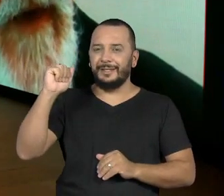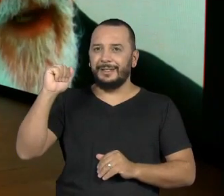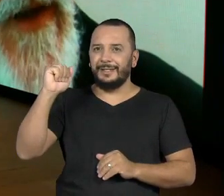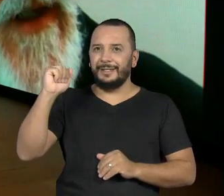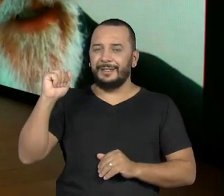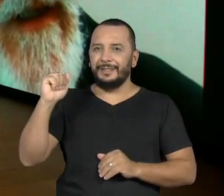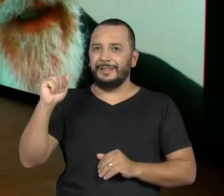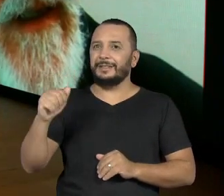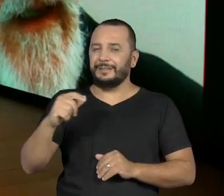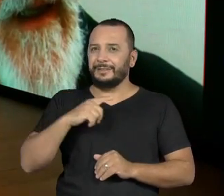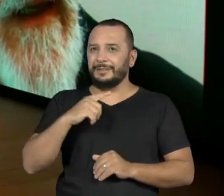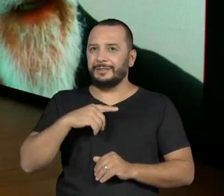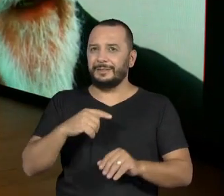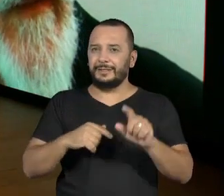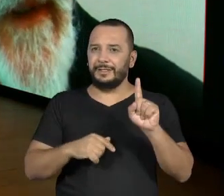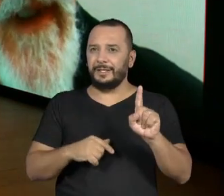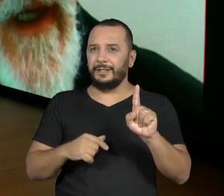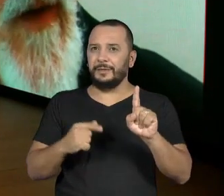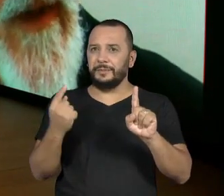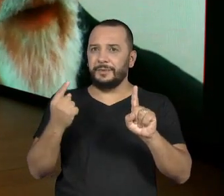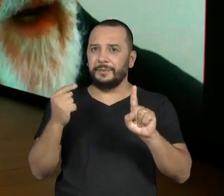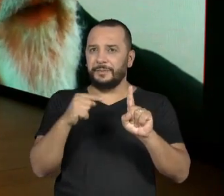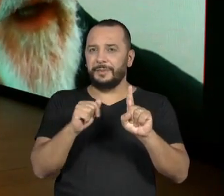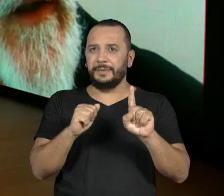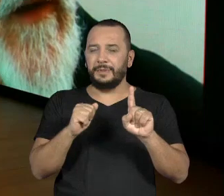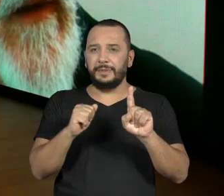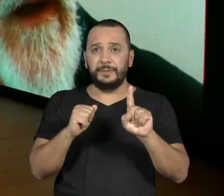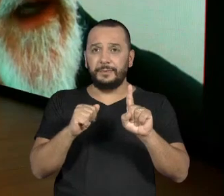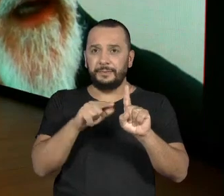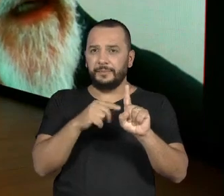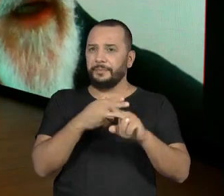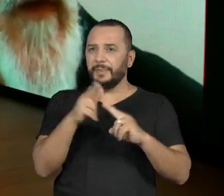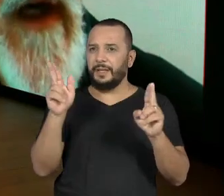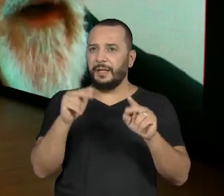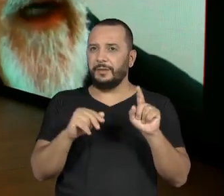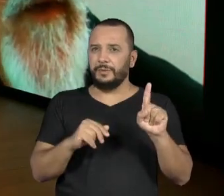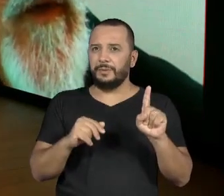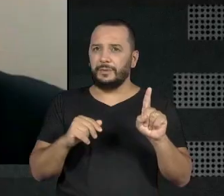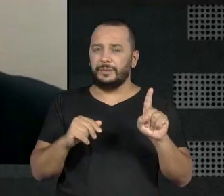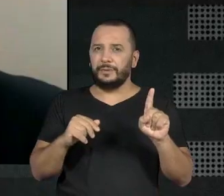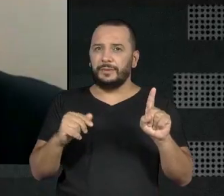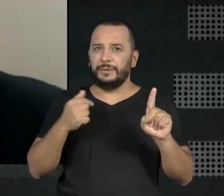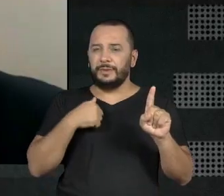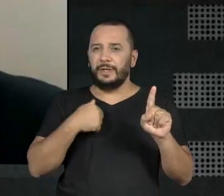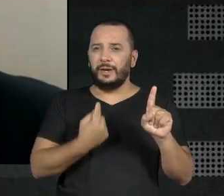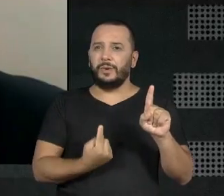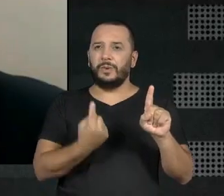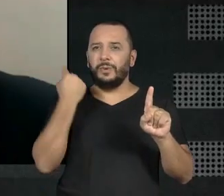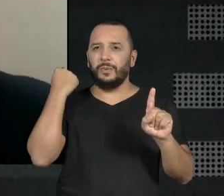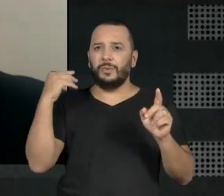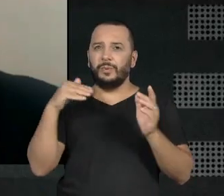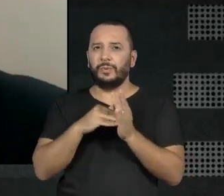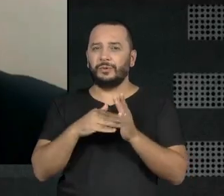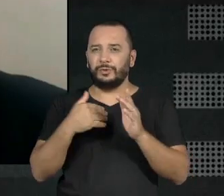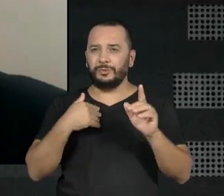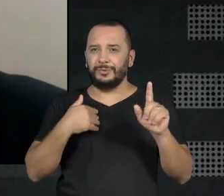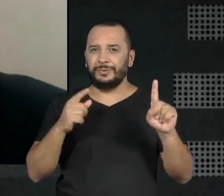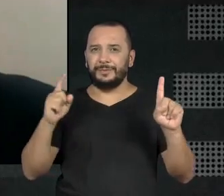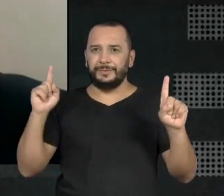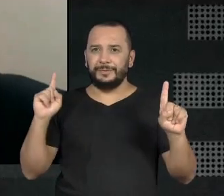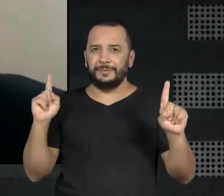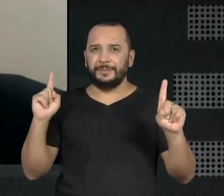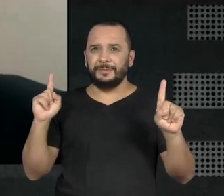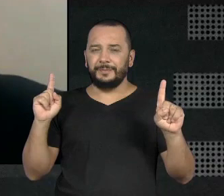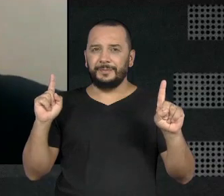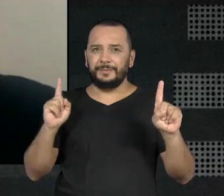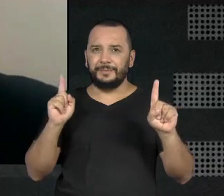ficava na frente. Pitanga, ela estava lá na frente. E eu ficava lá no fundo. Eu ficava lá no fundo. Eu não estava com essa bola, eu não